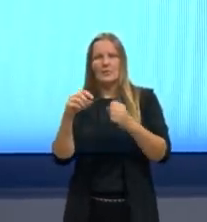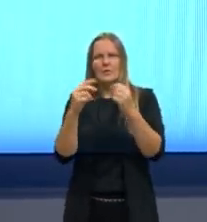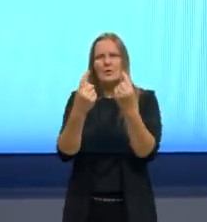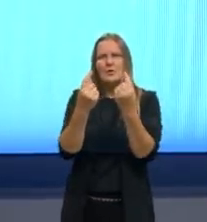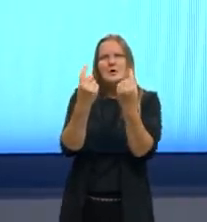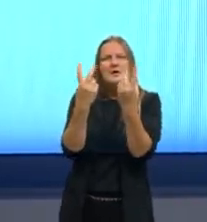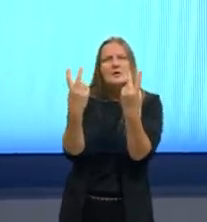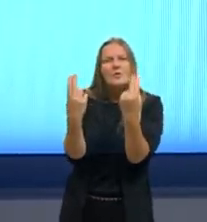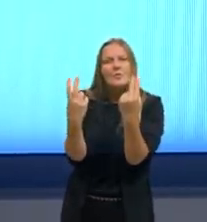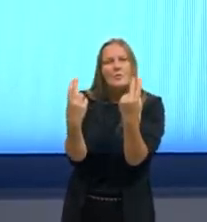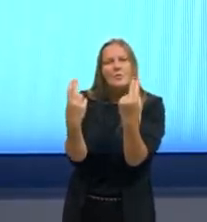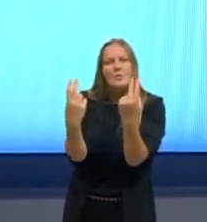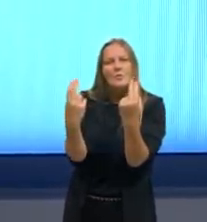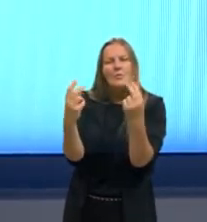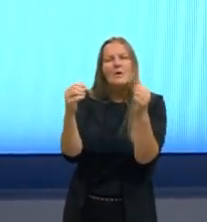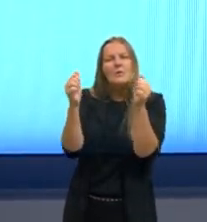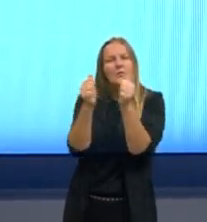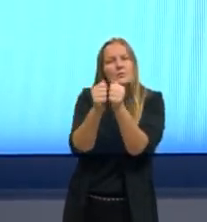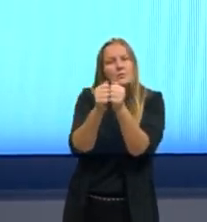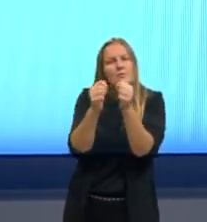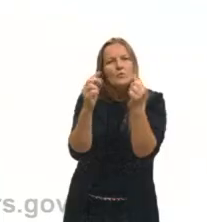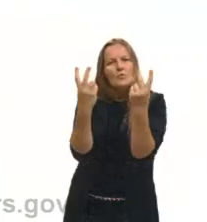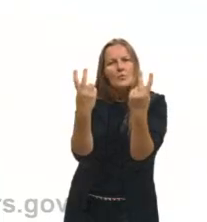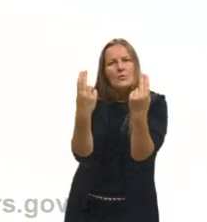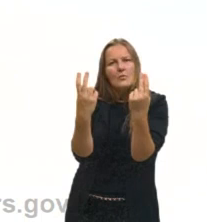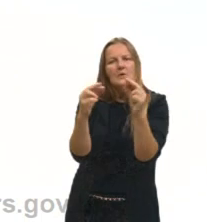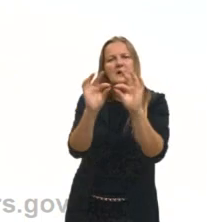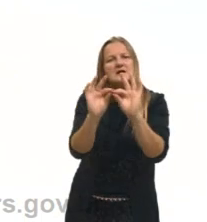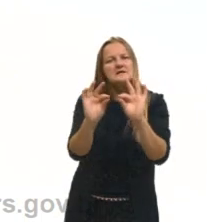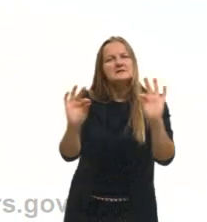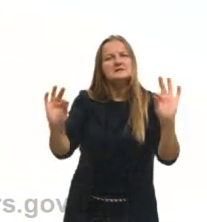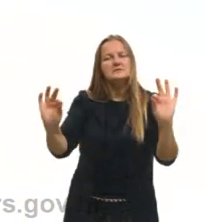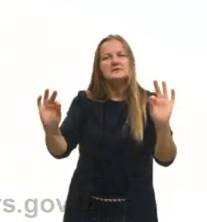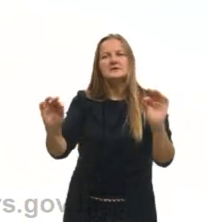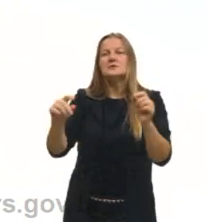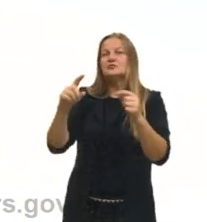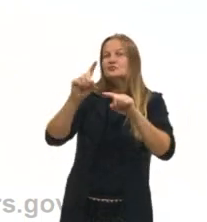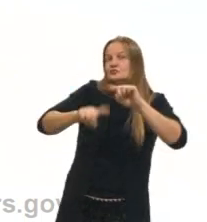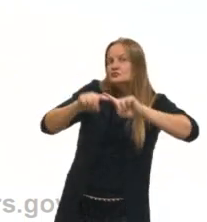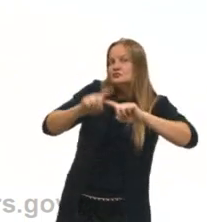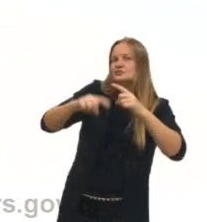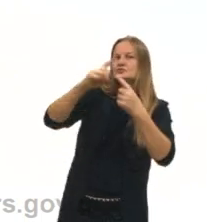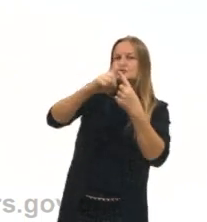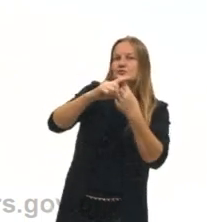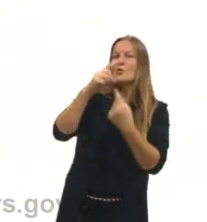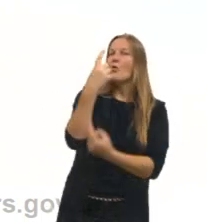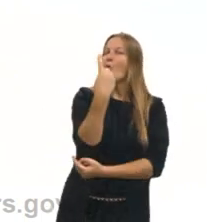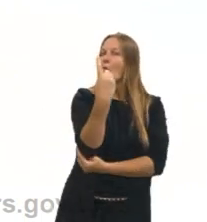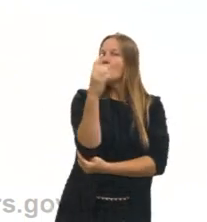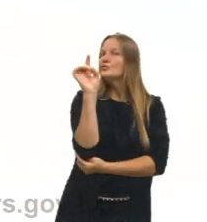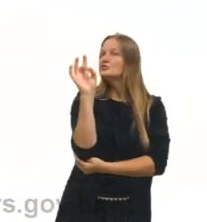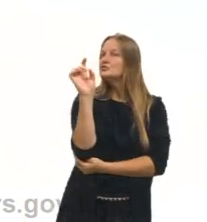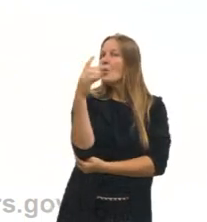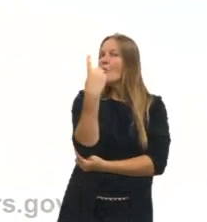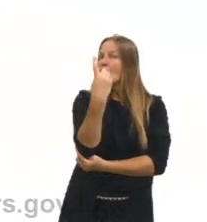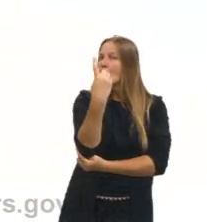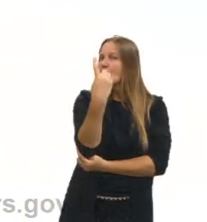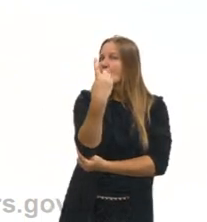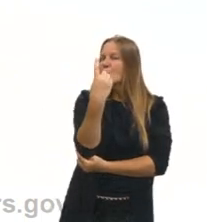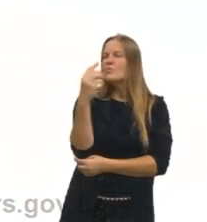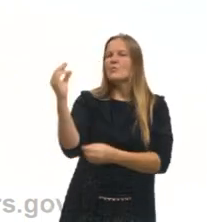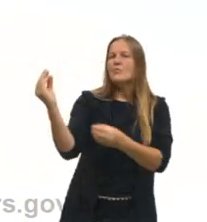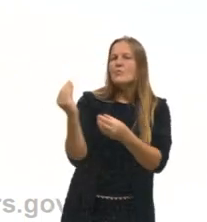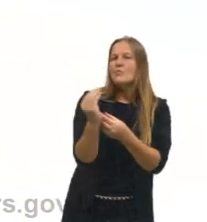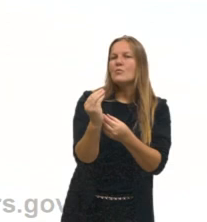átomo do mesmo elemento. Então, substâncias simples são formadas por átomos de um elemento único, de apenas um elemento.